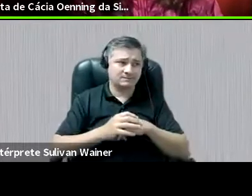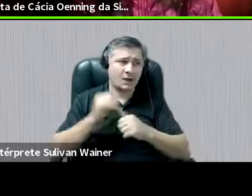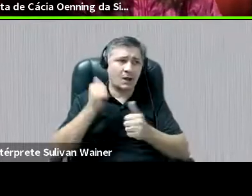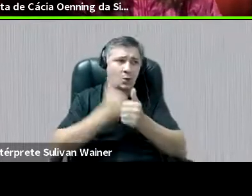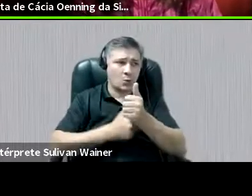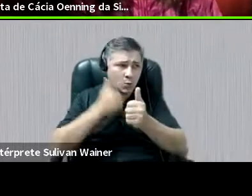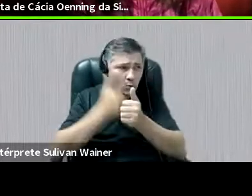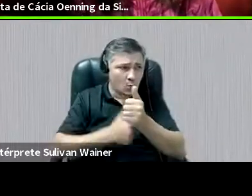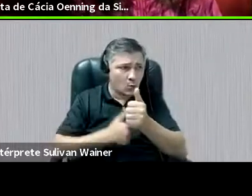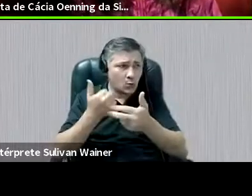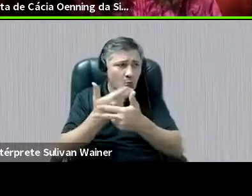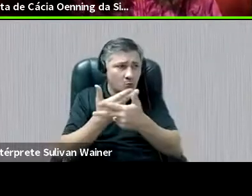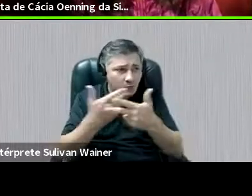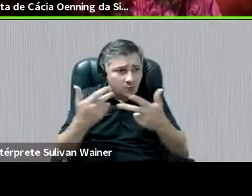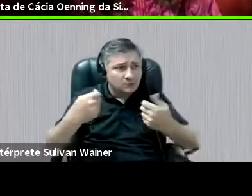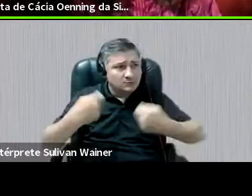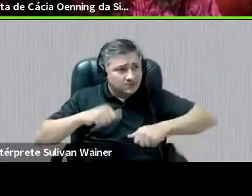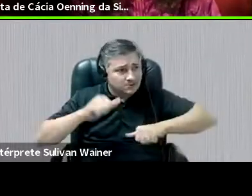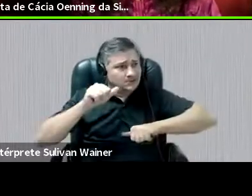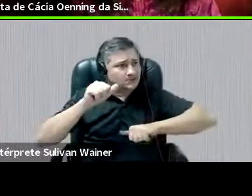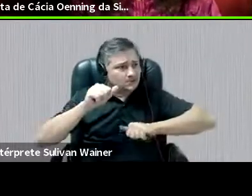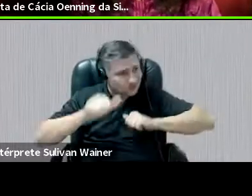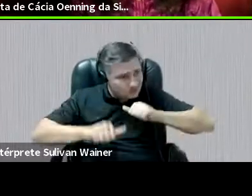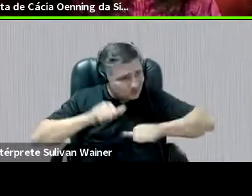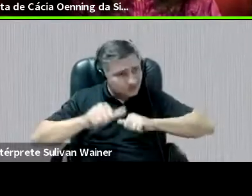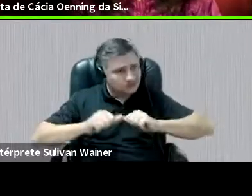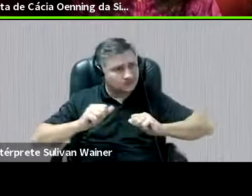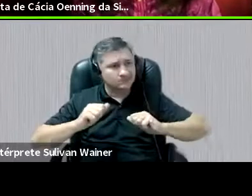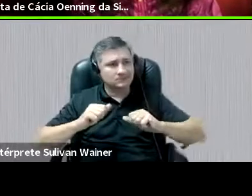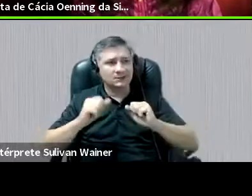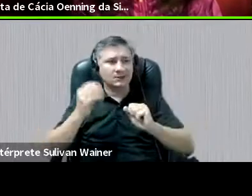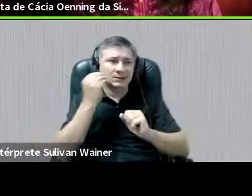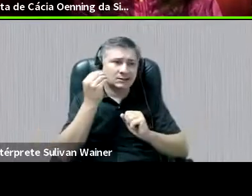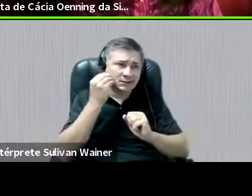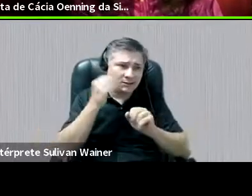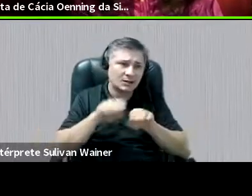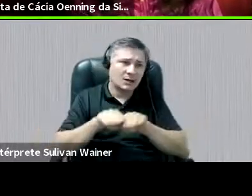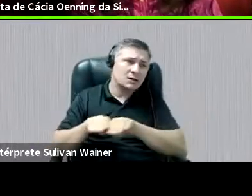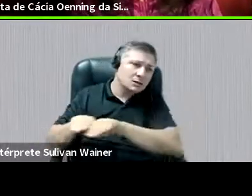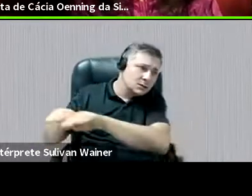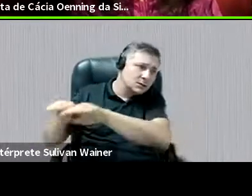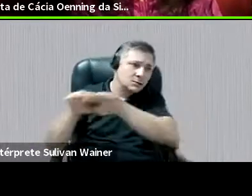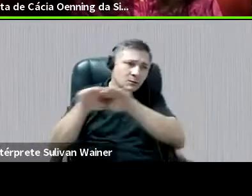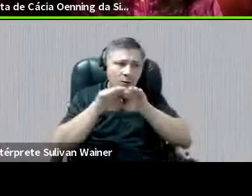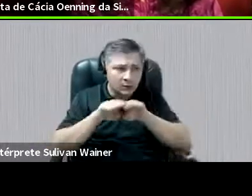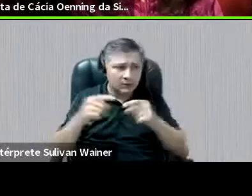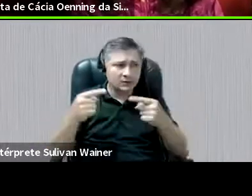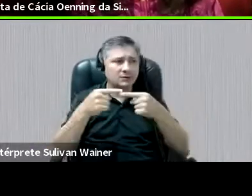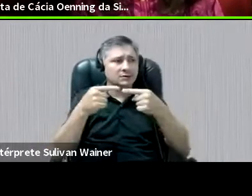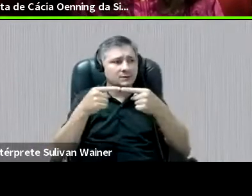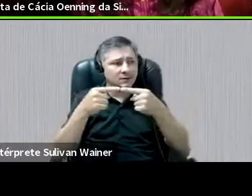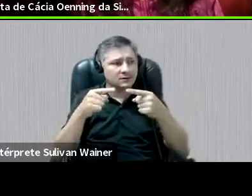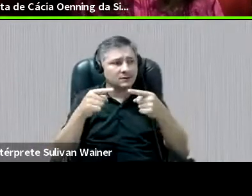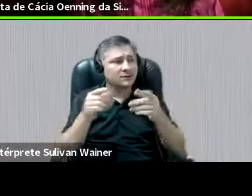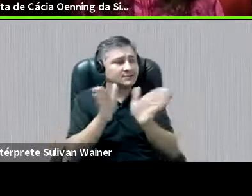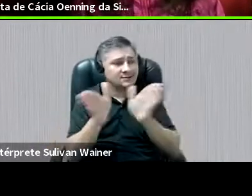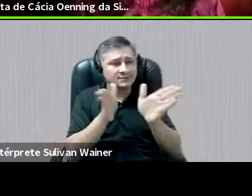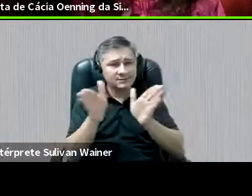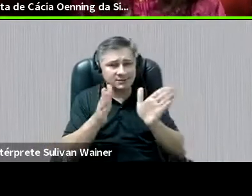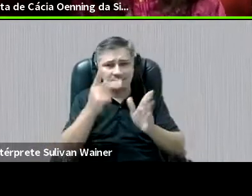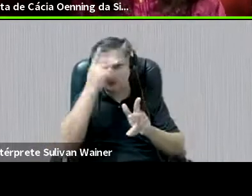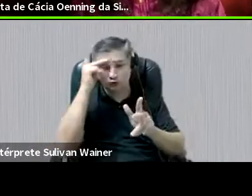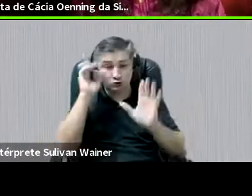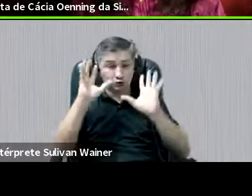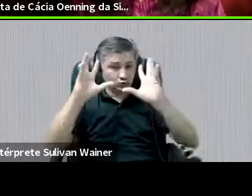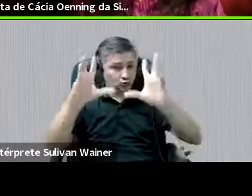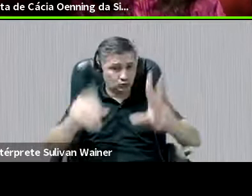importante de a gente travar, essa questão da igualdade e da acessibilidade das pessoas. Já nesse sentido, eu